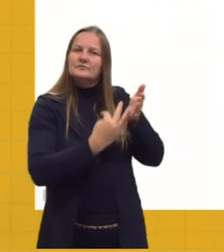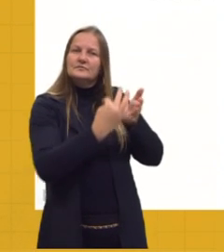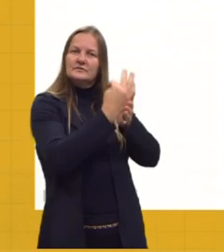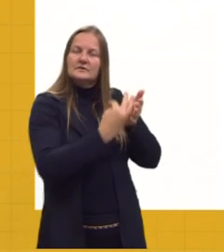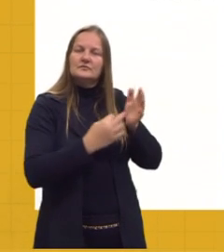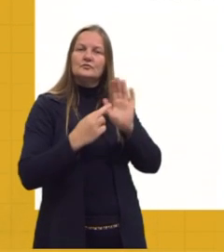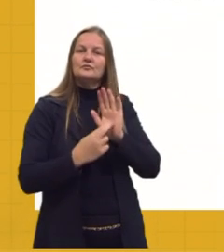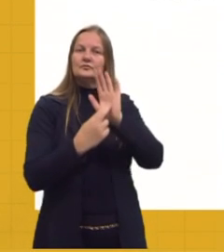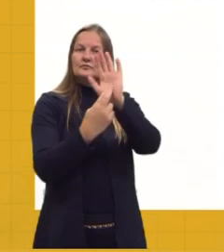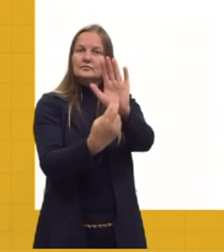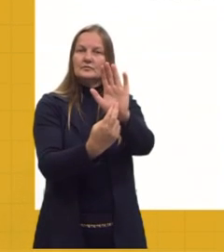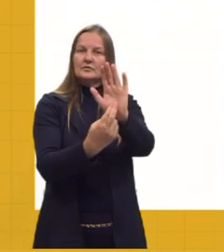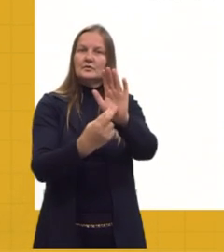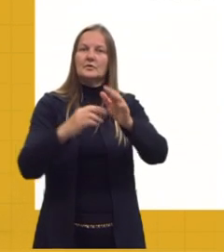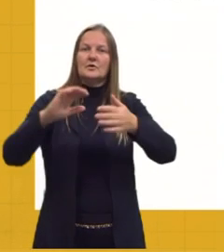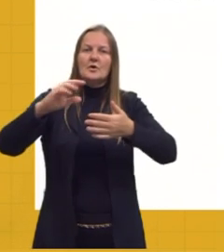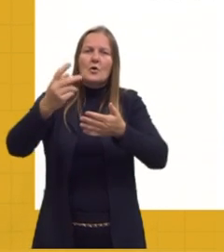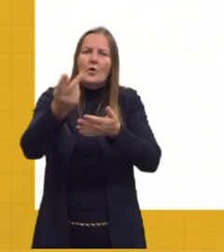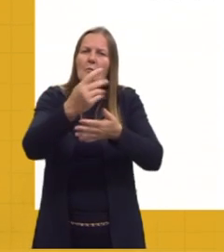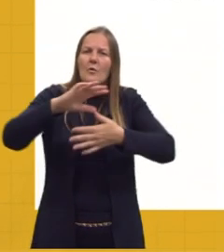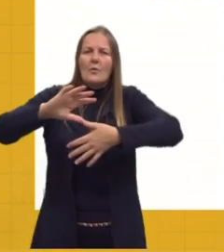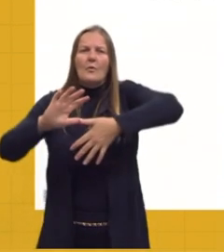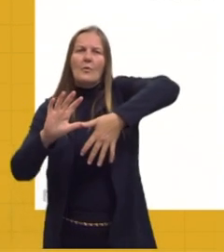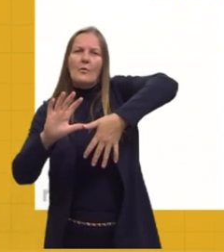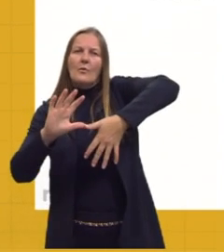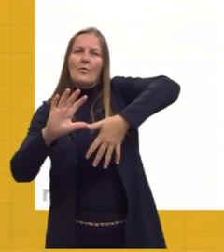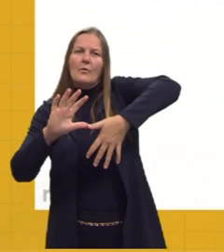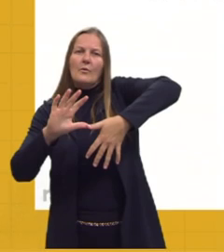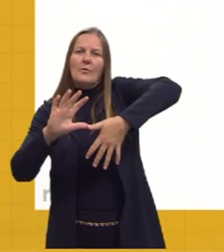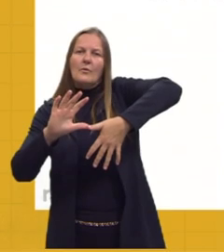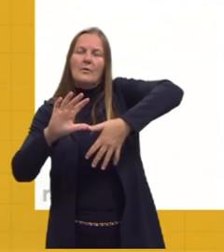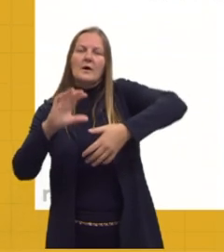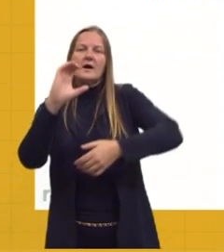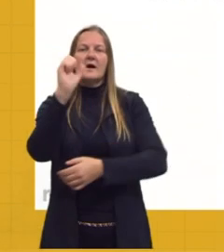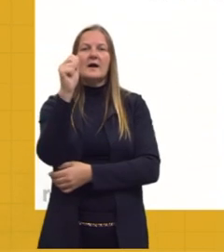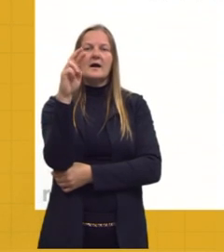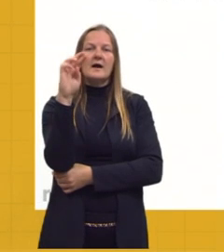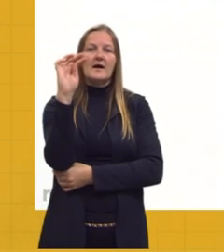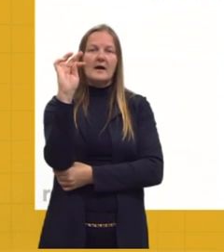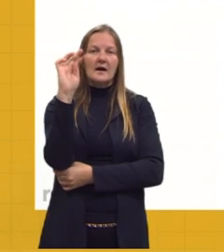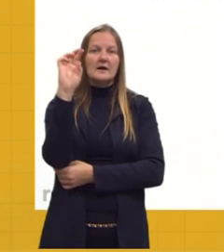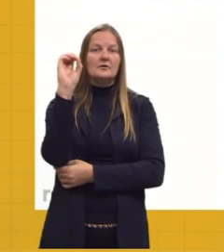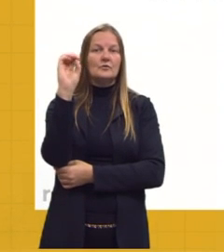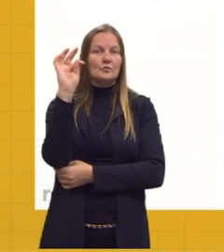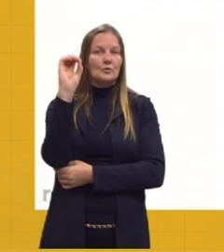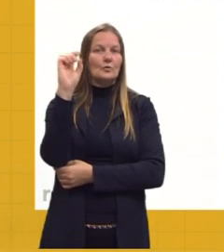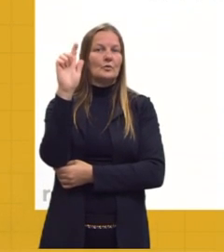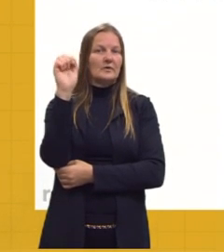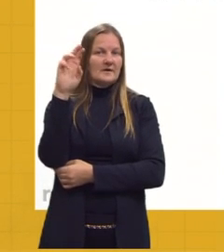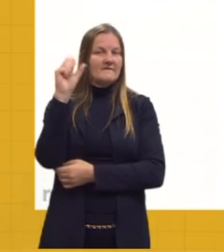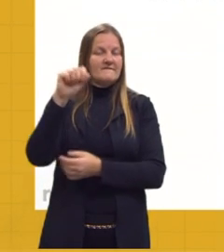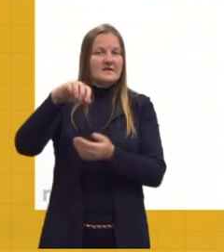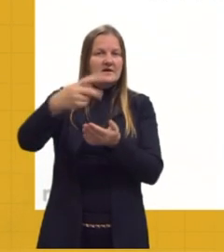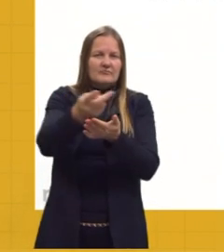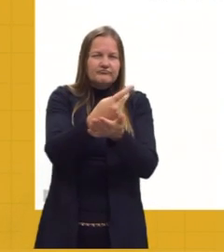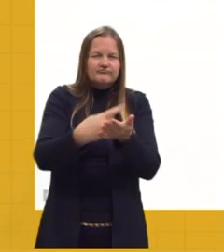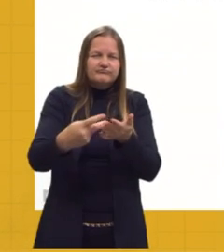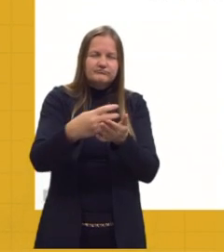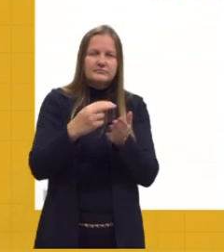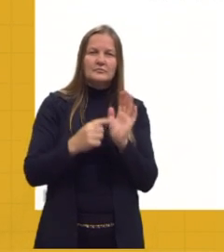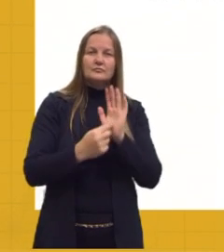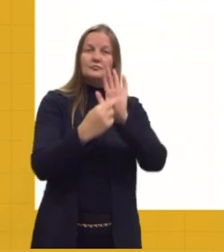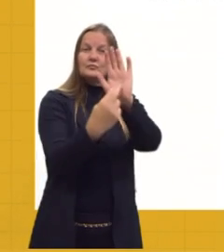representação cartográfica da América foi marcada por... Então, gente vai ter que ver qual era o sentido desses